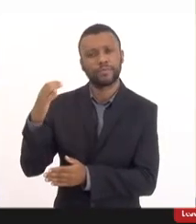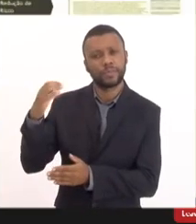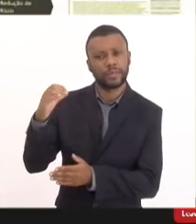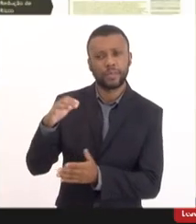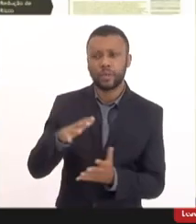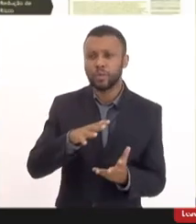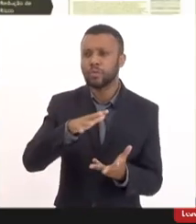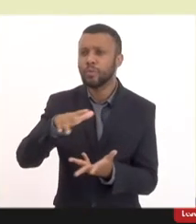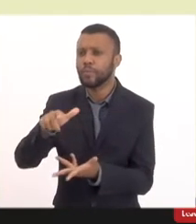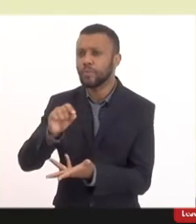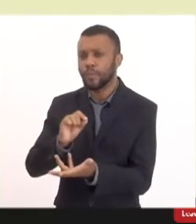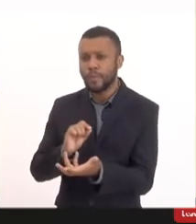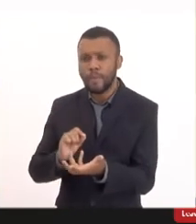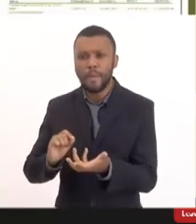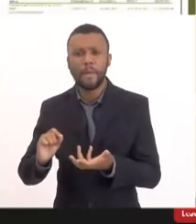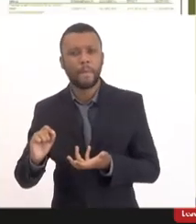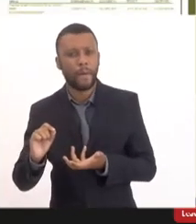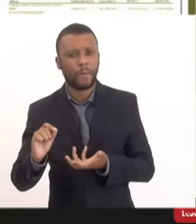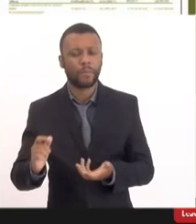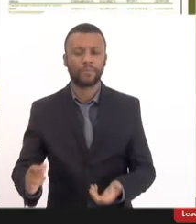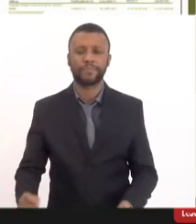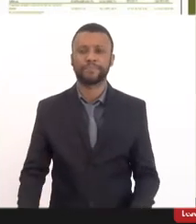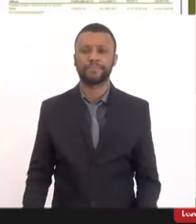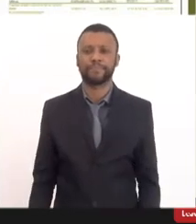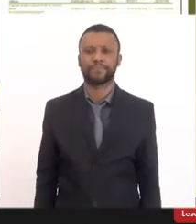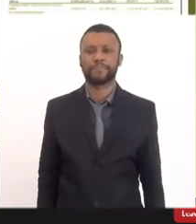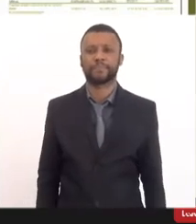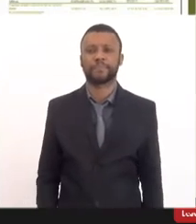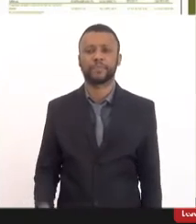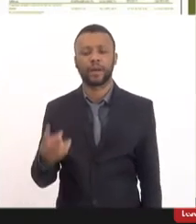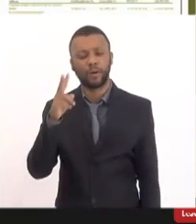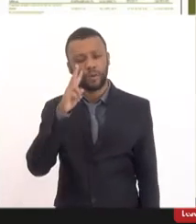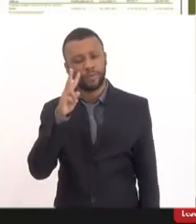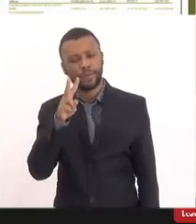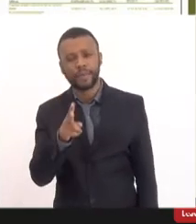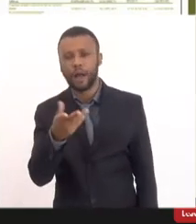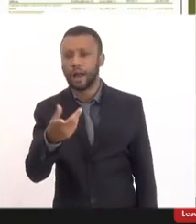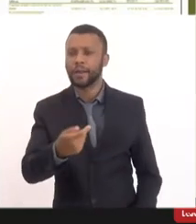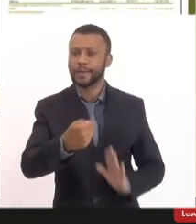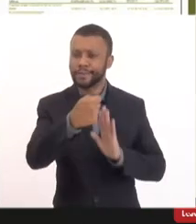mundo olha aqui quando você olha aqui embaixo você vê você vê que